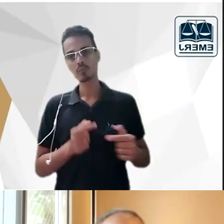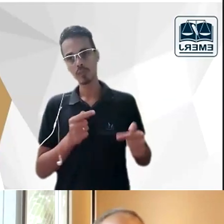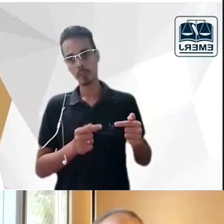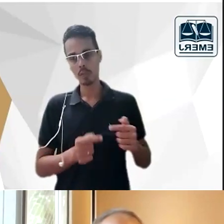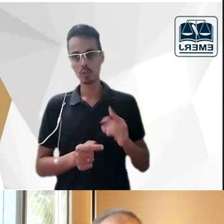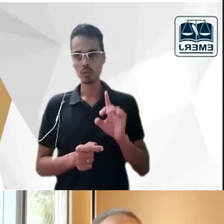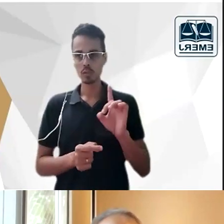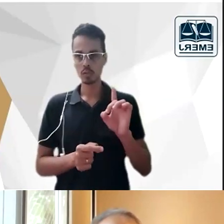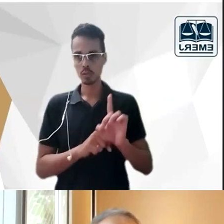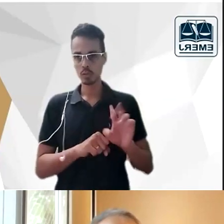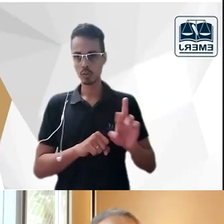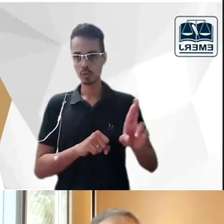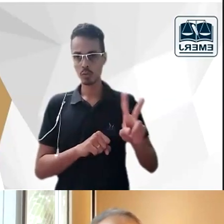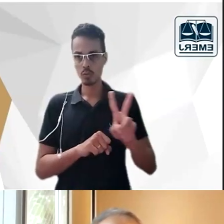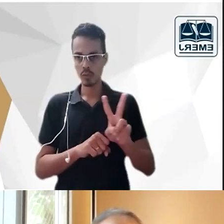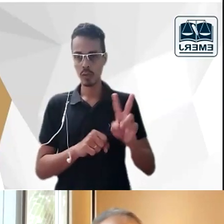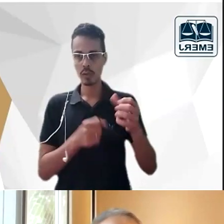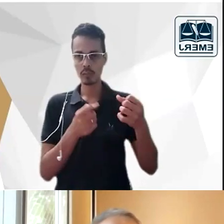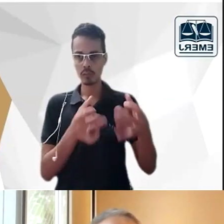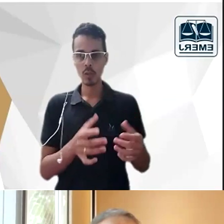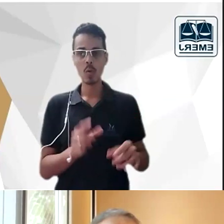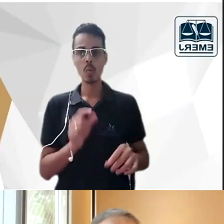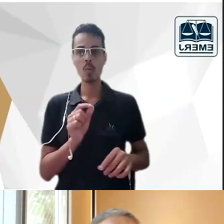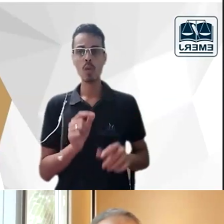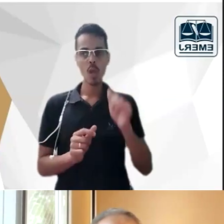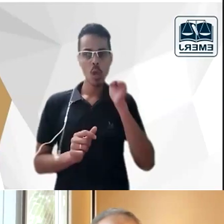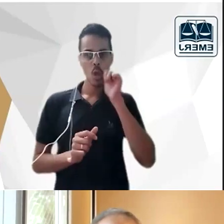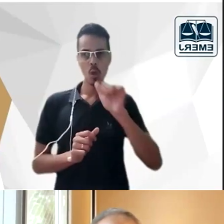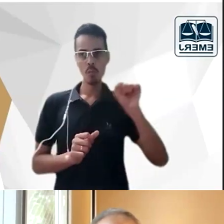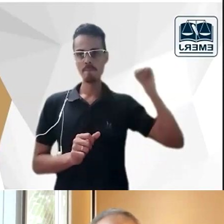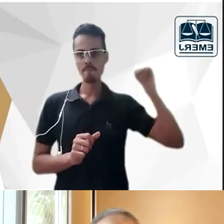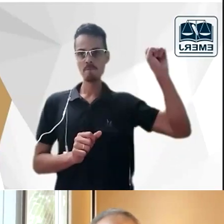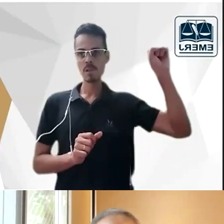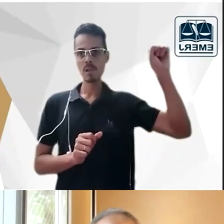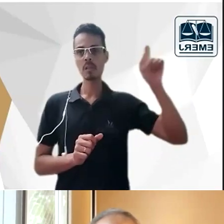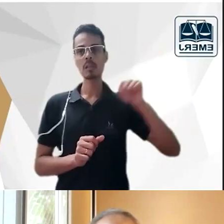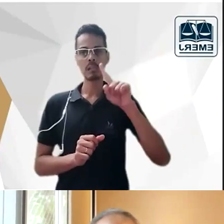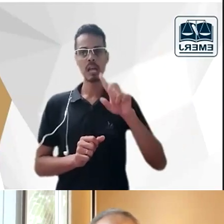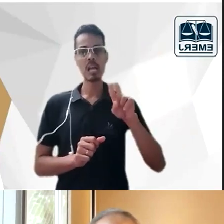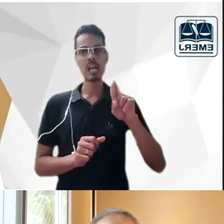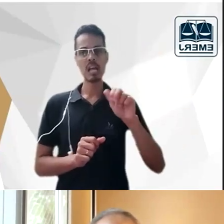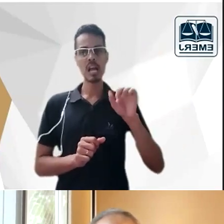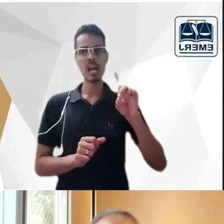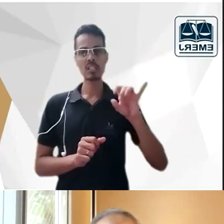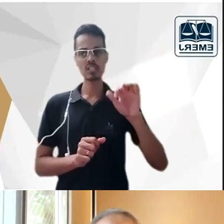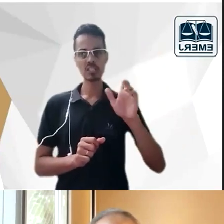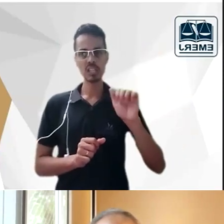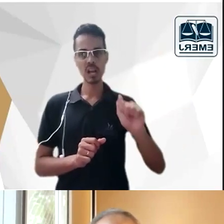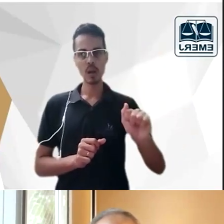ele cita muitas feministas alemãs e são feministas essas sim radicais justamente nesse debate